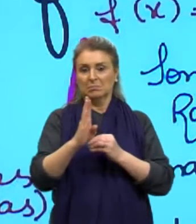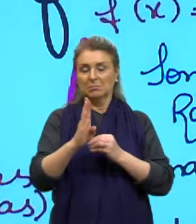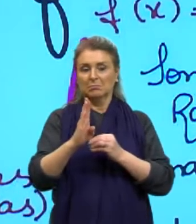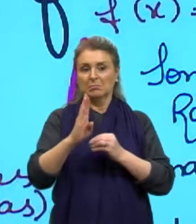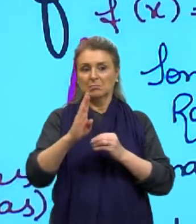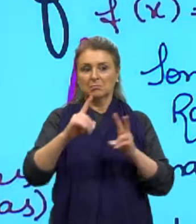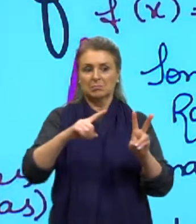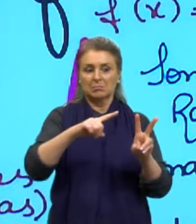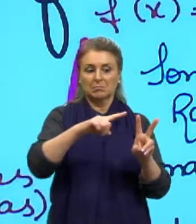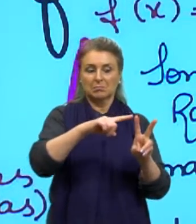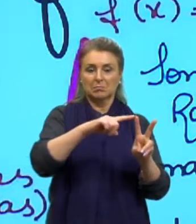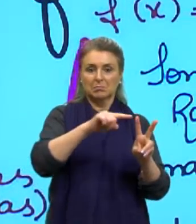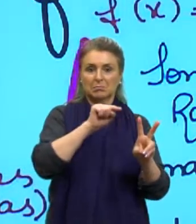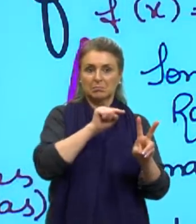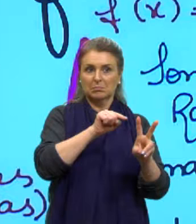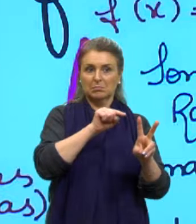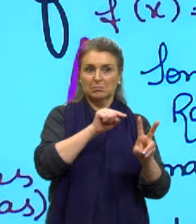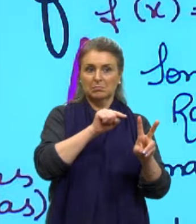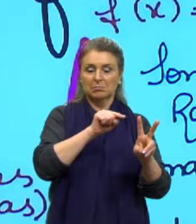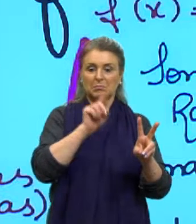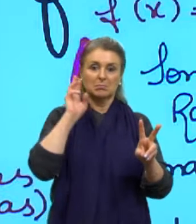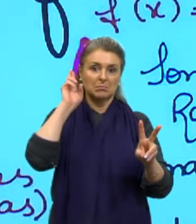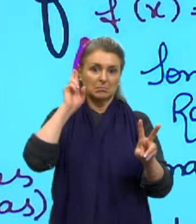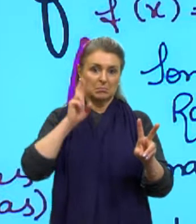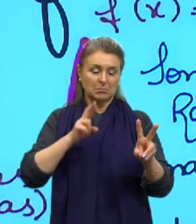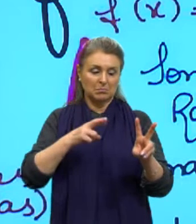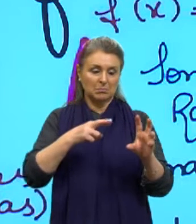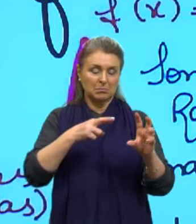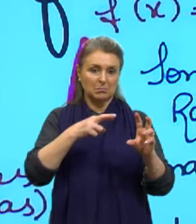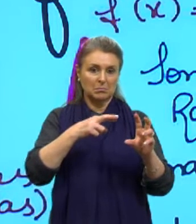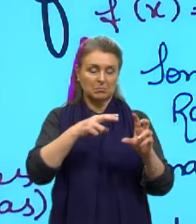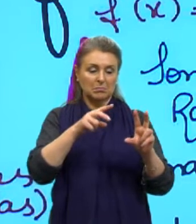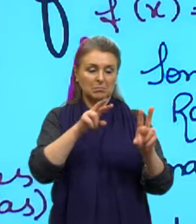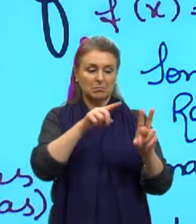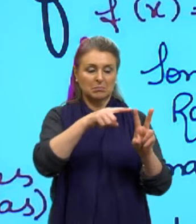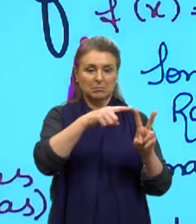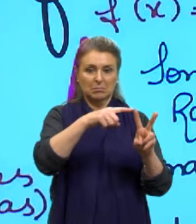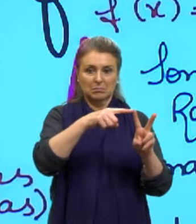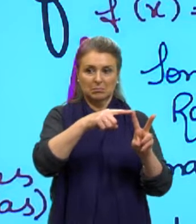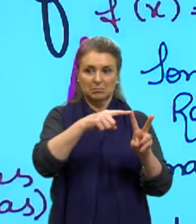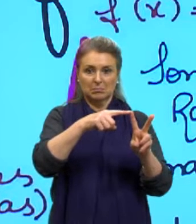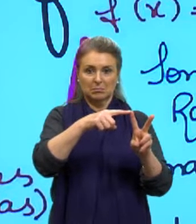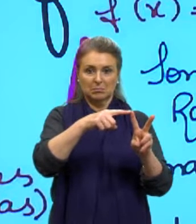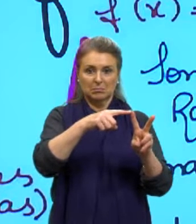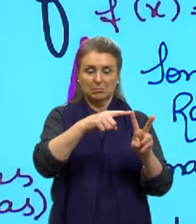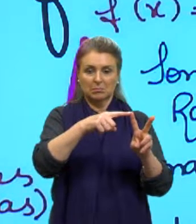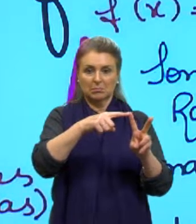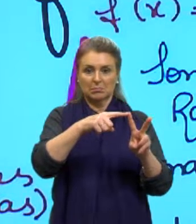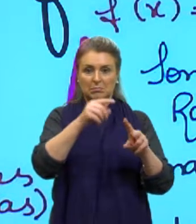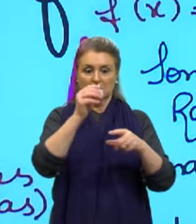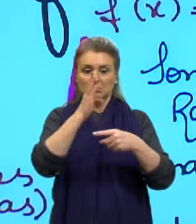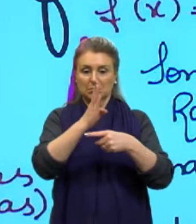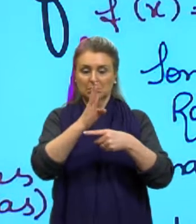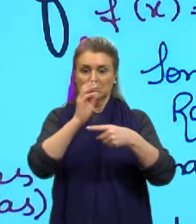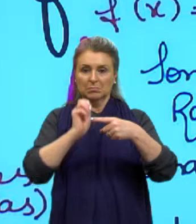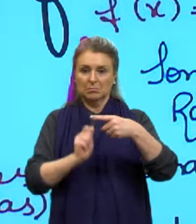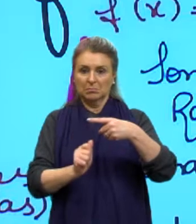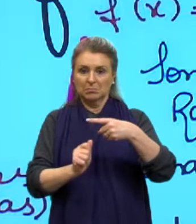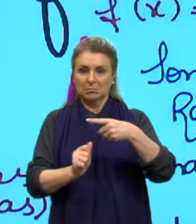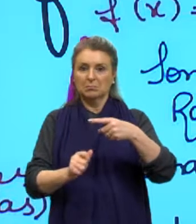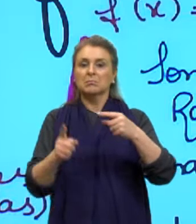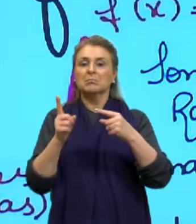quadrada, a razão da raiz quadrada de C sobre o termo A, certo? Então, são dois tipos